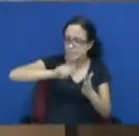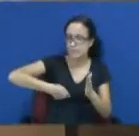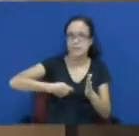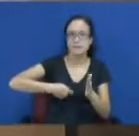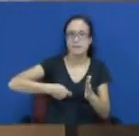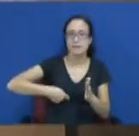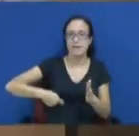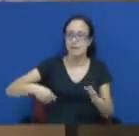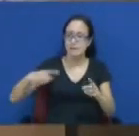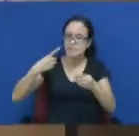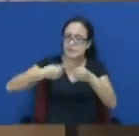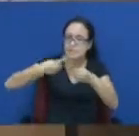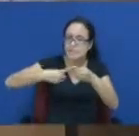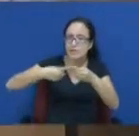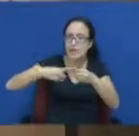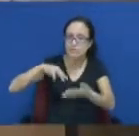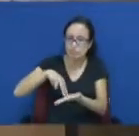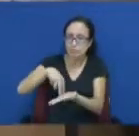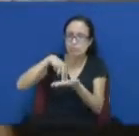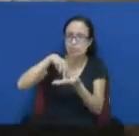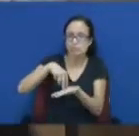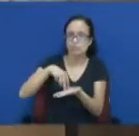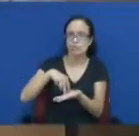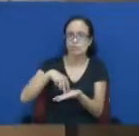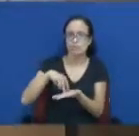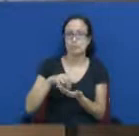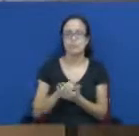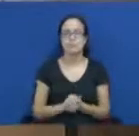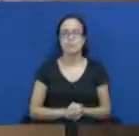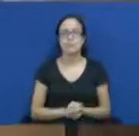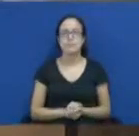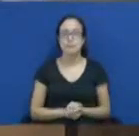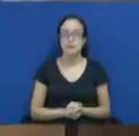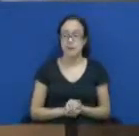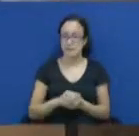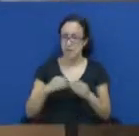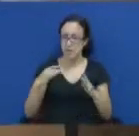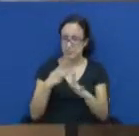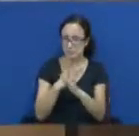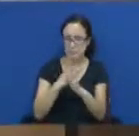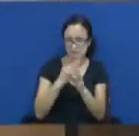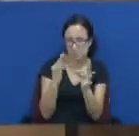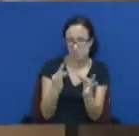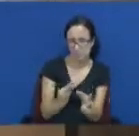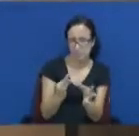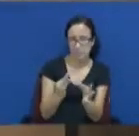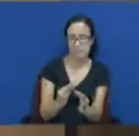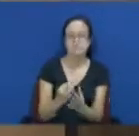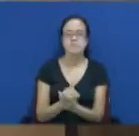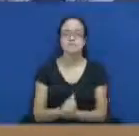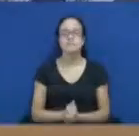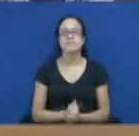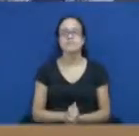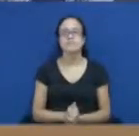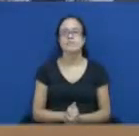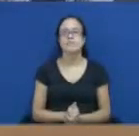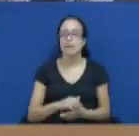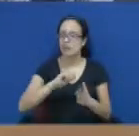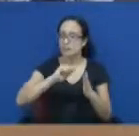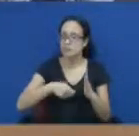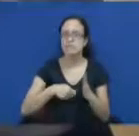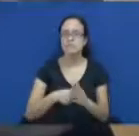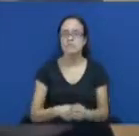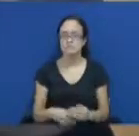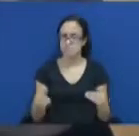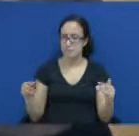aquilo vinha de encontro ao plano de governo e assim o fez. Meus prezados e prezadas com